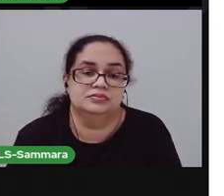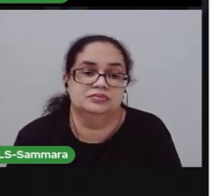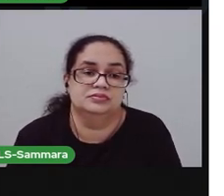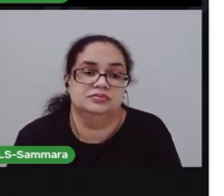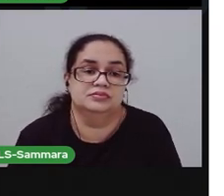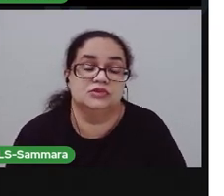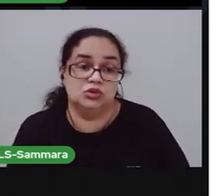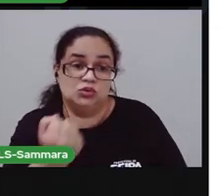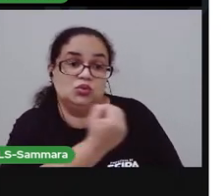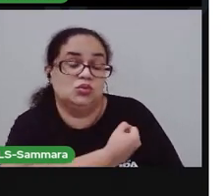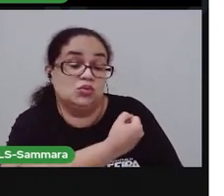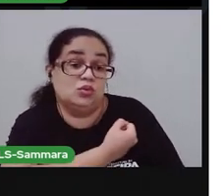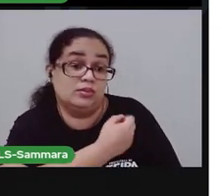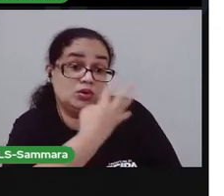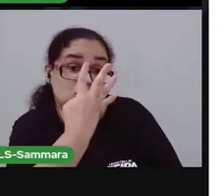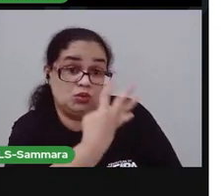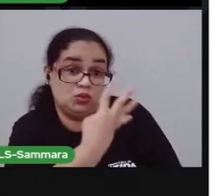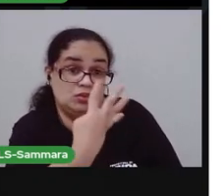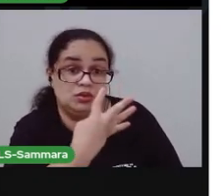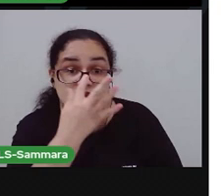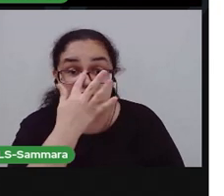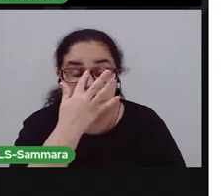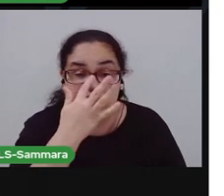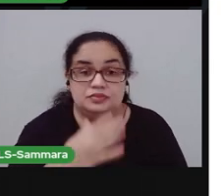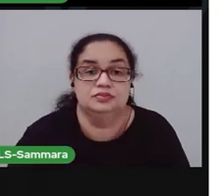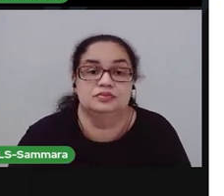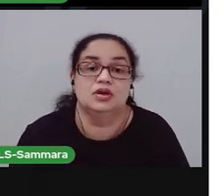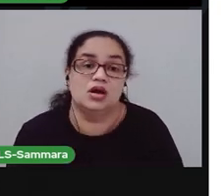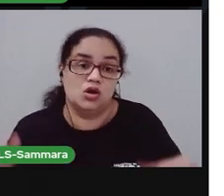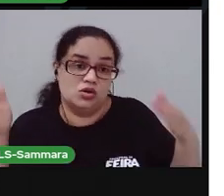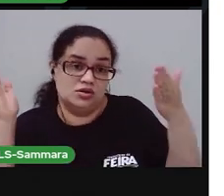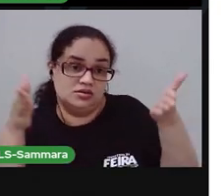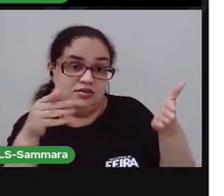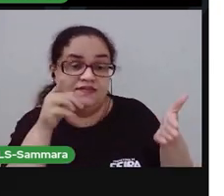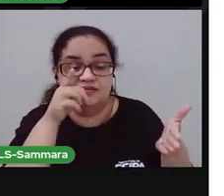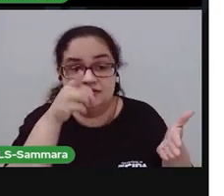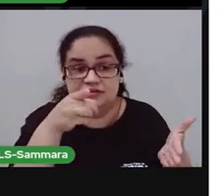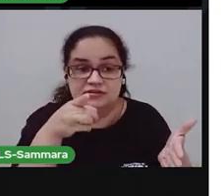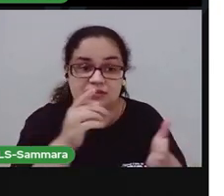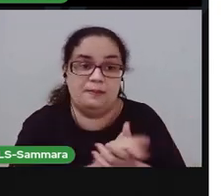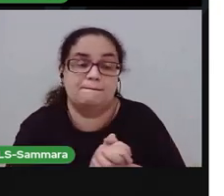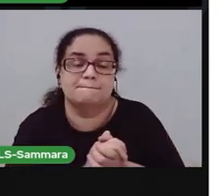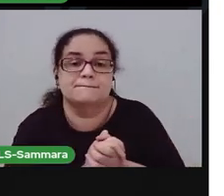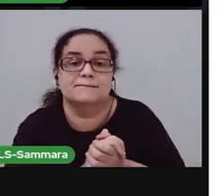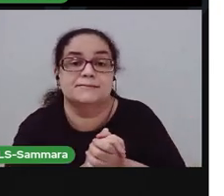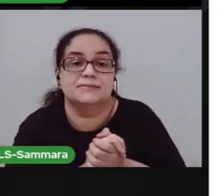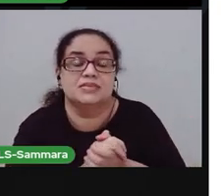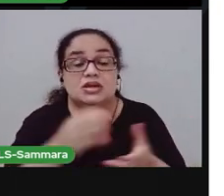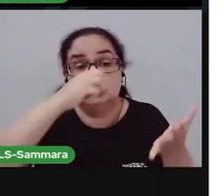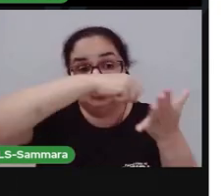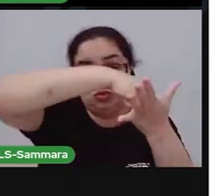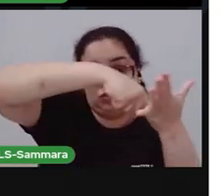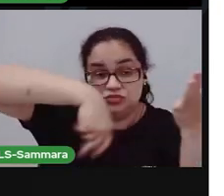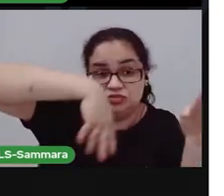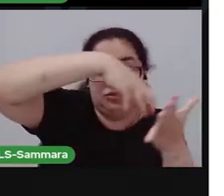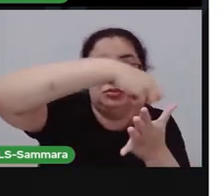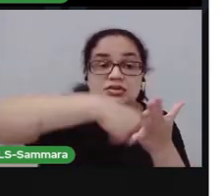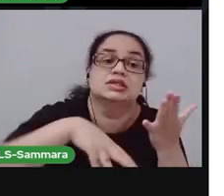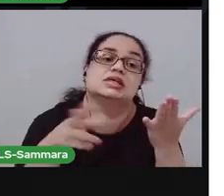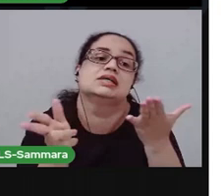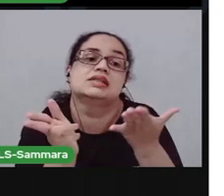É o número quatro, não é isso? Agora, nesse outro espaço da atividade, você vai